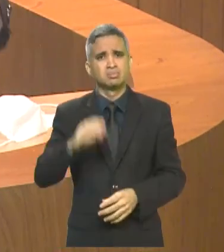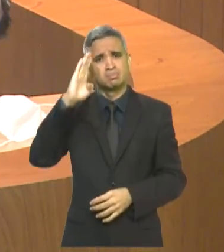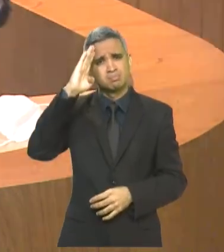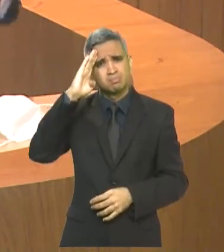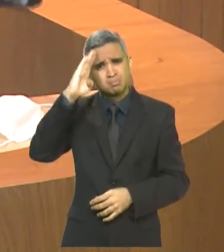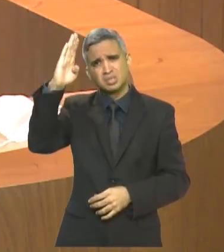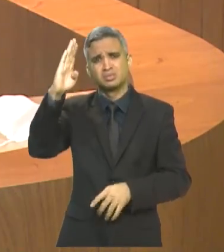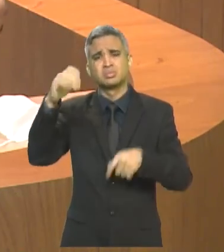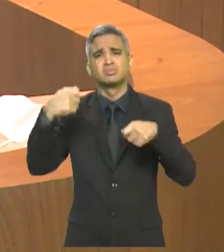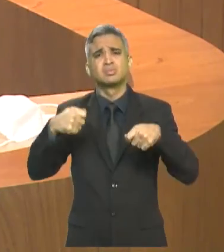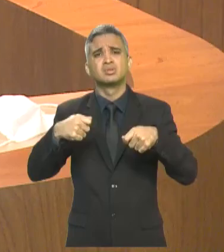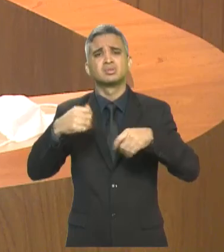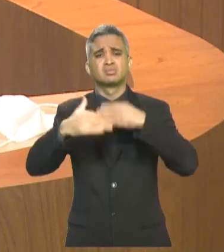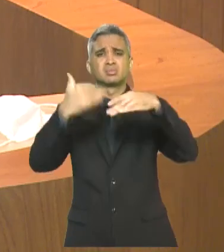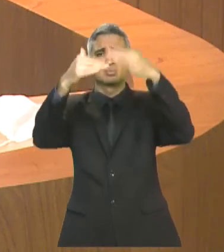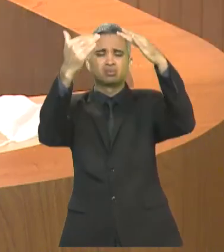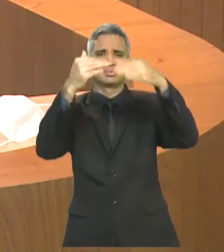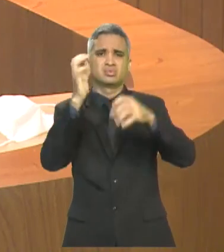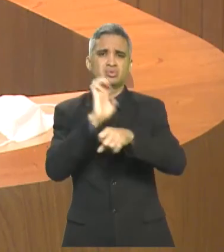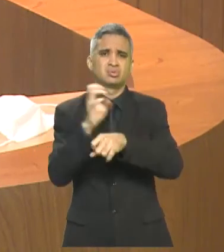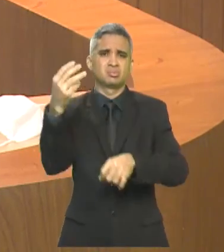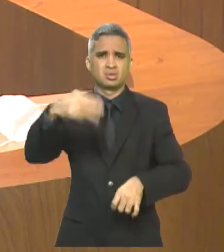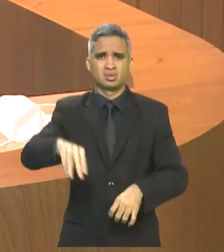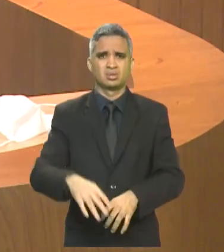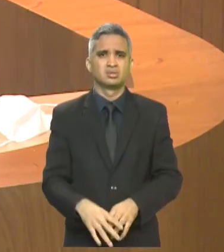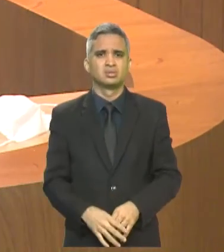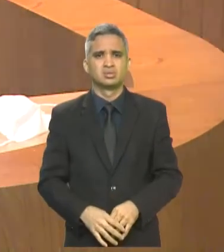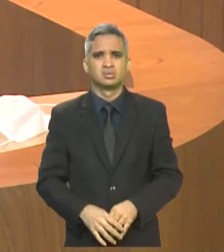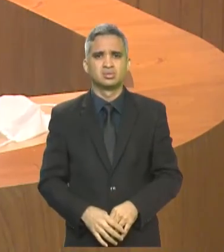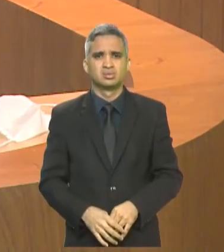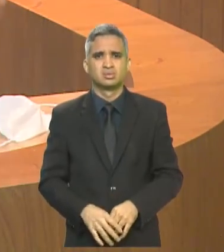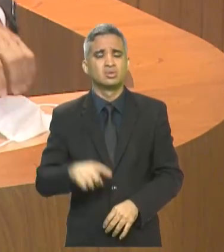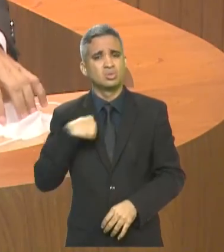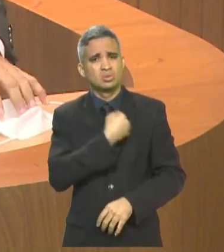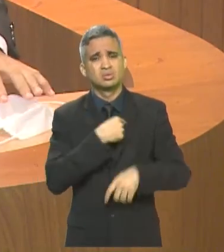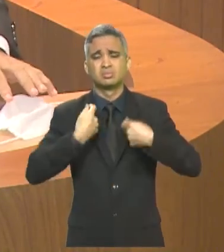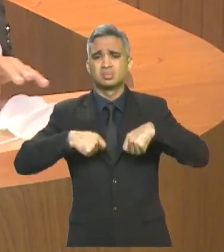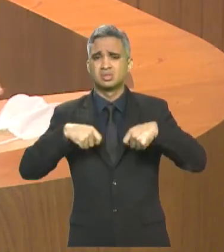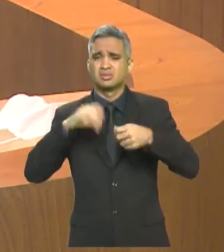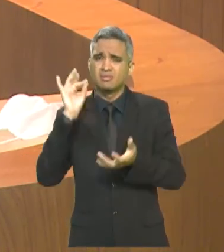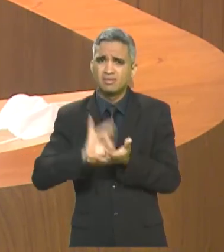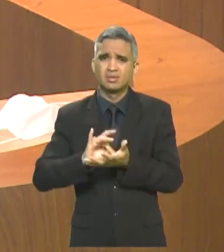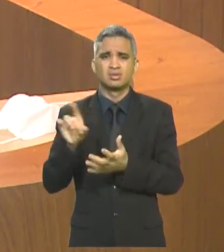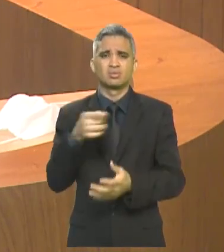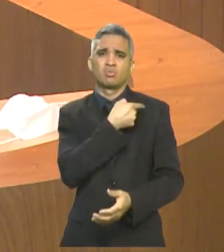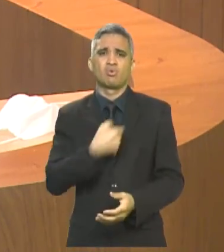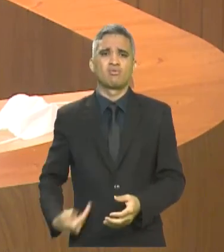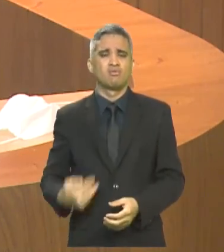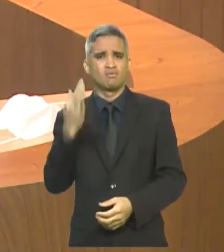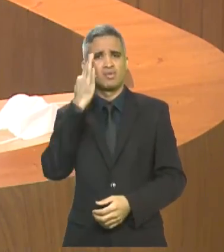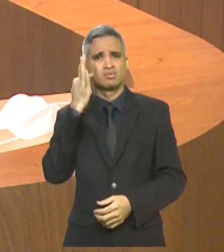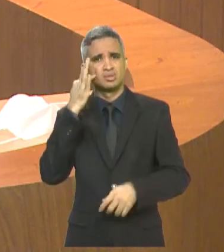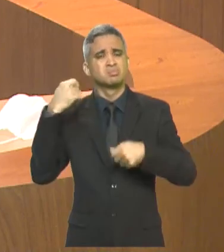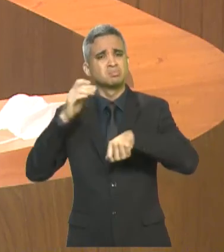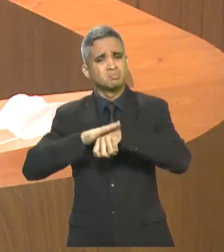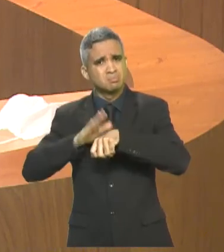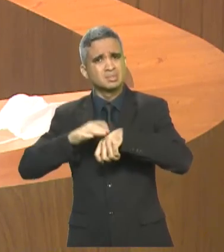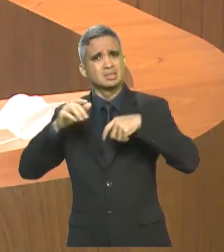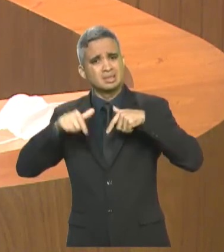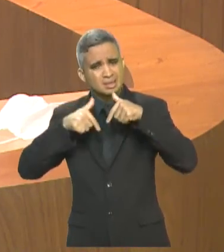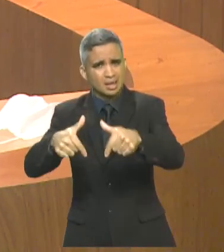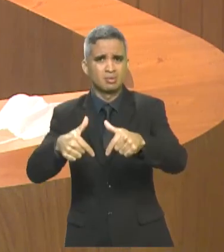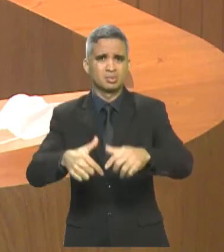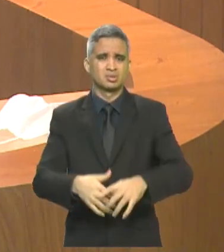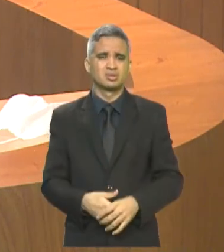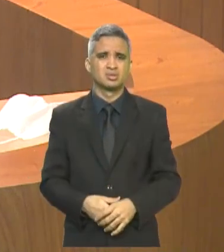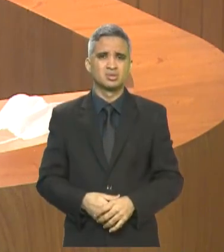crescimento do governo do estado do Maranhão, e para isso, precisamos de ações concretas do governo do estado, governador Flavidino, se eu fosse